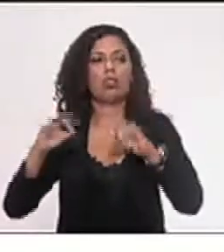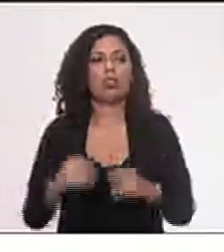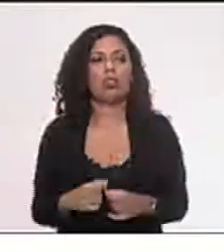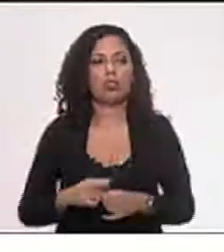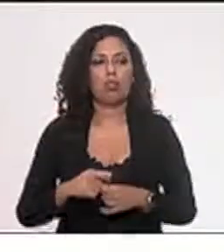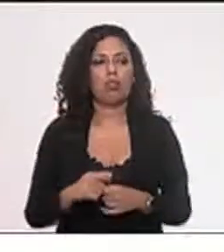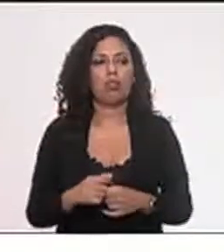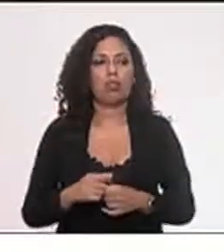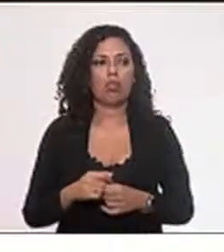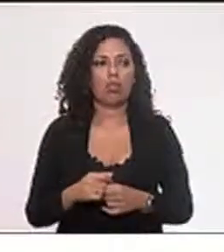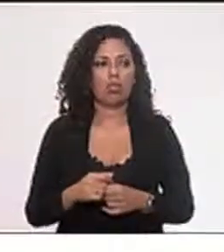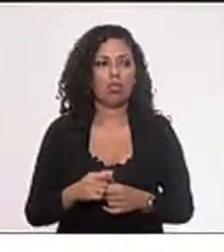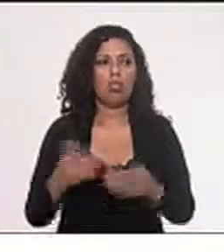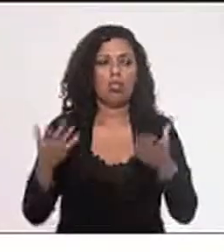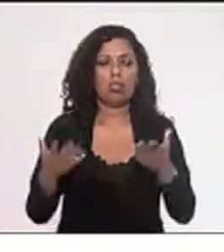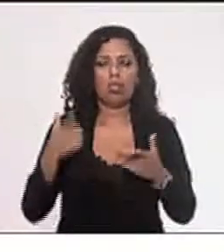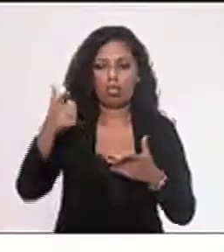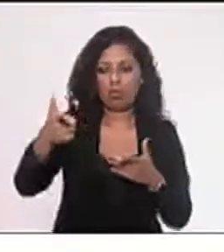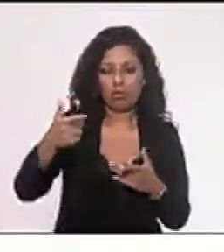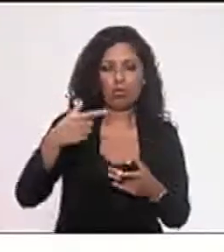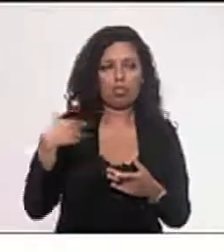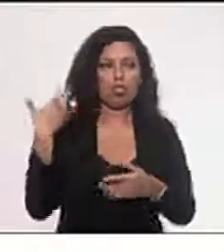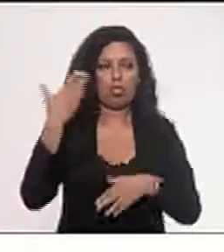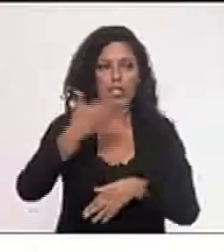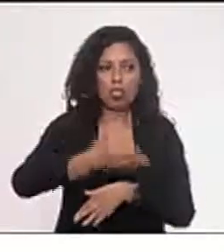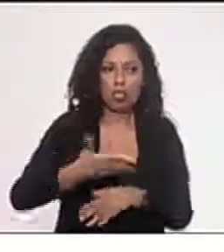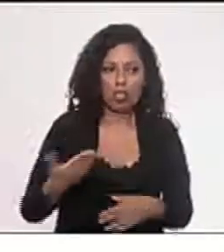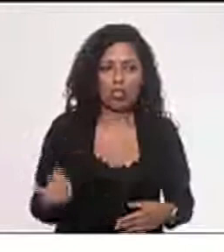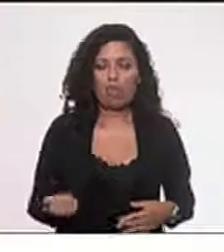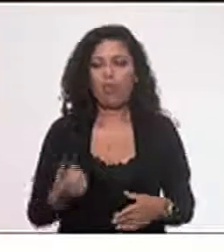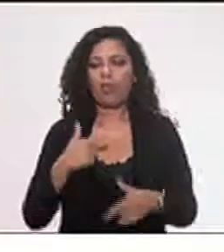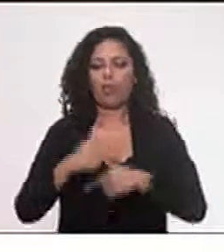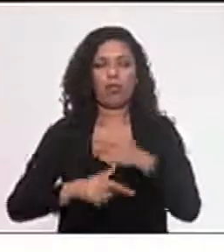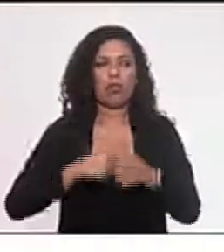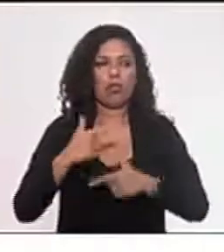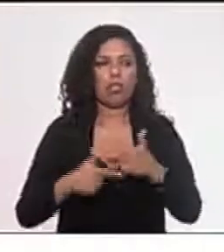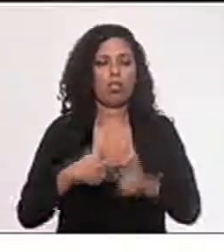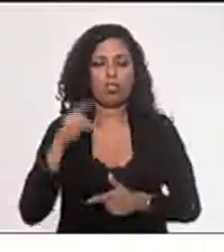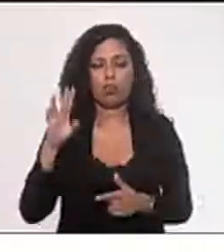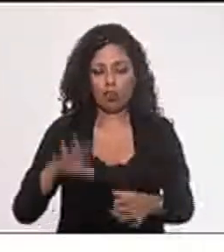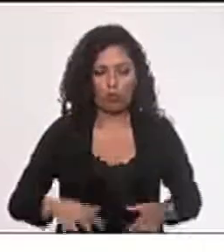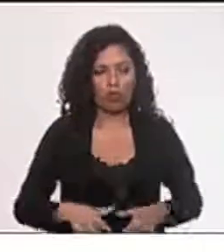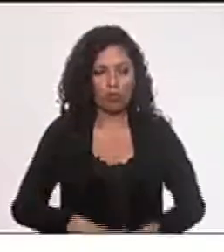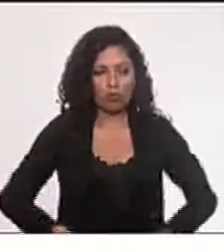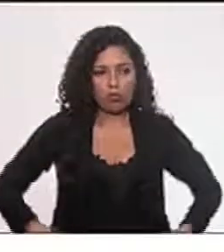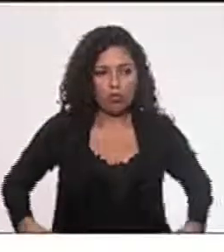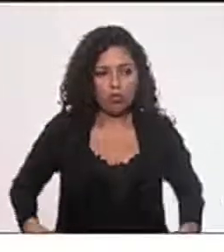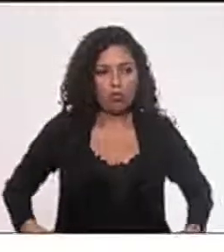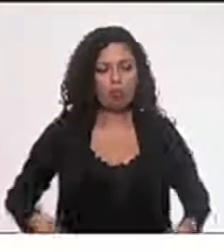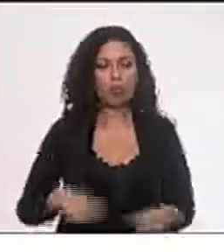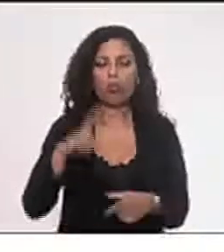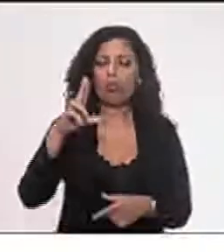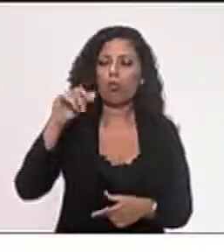excelência, venha a trabalhar daqui a pouco só de cueca. Porque vão tirar a roupa do senhor, porque também não pode, porque é um